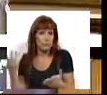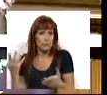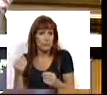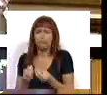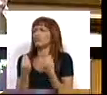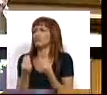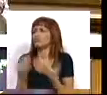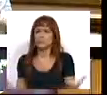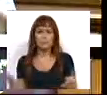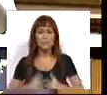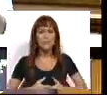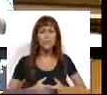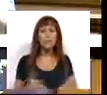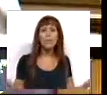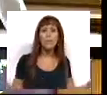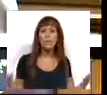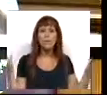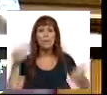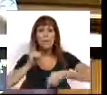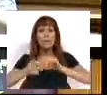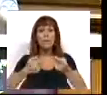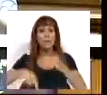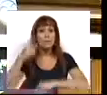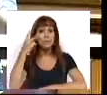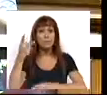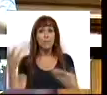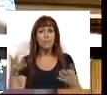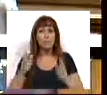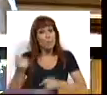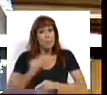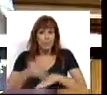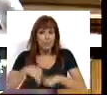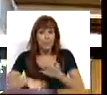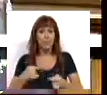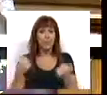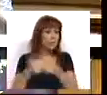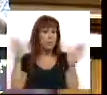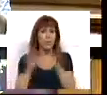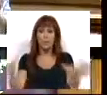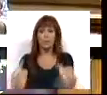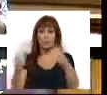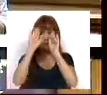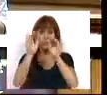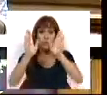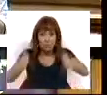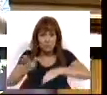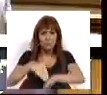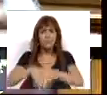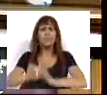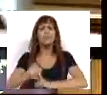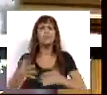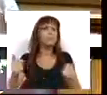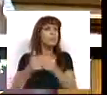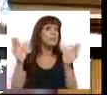magnífica. E, portanto, aquilo que nós devemos fazer e aquilo que toda a comunidade educativa deve fazer